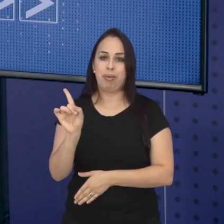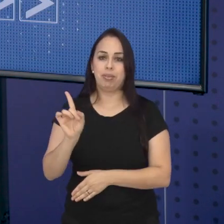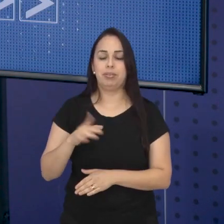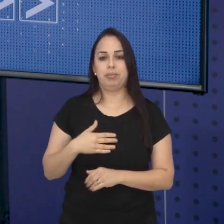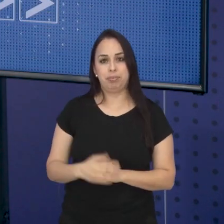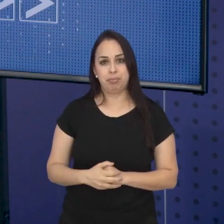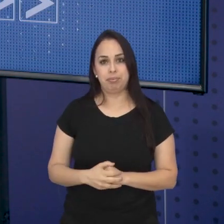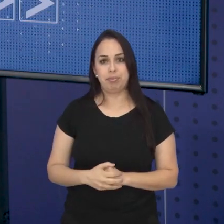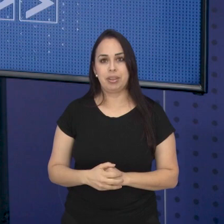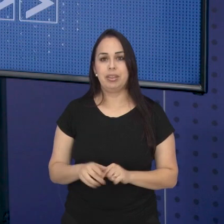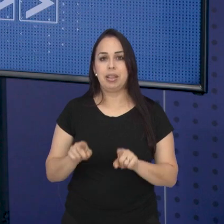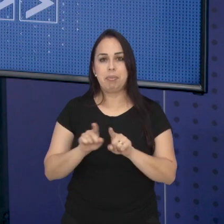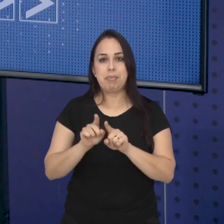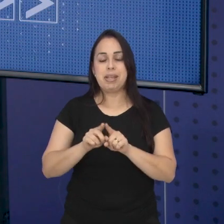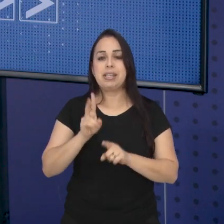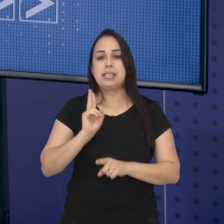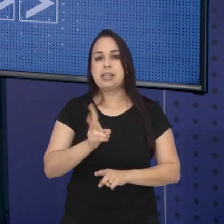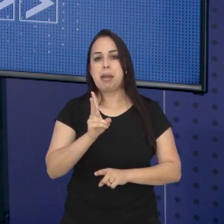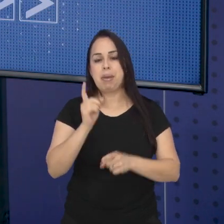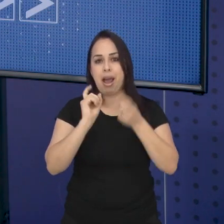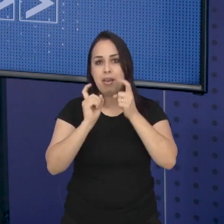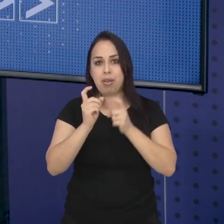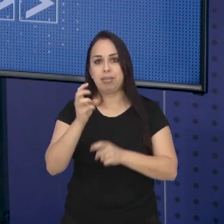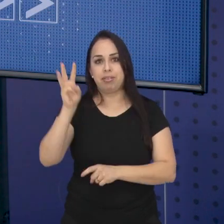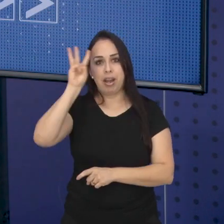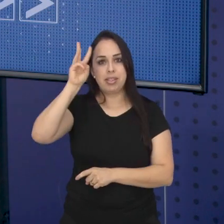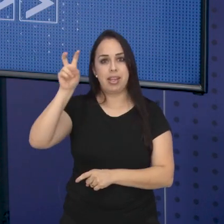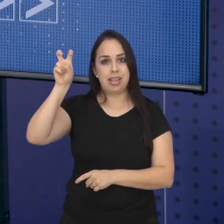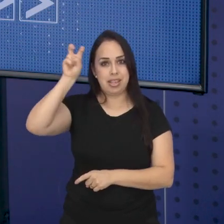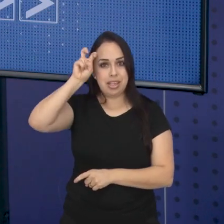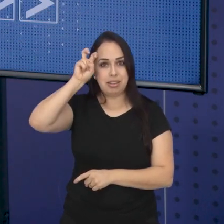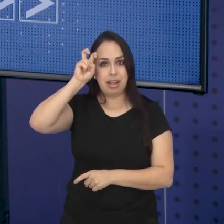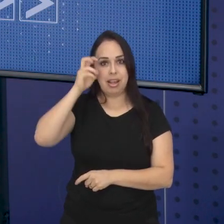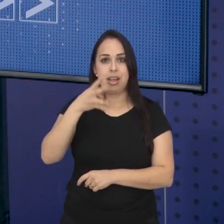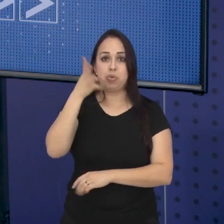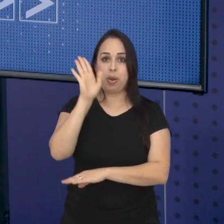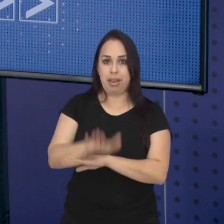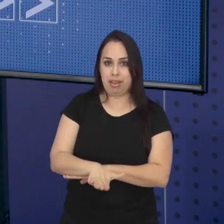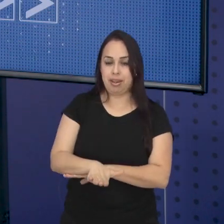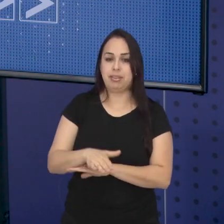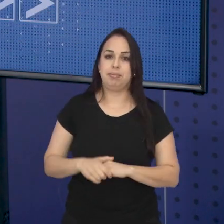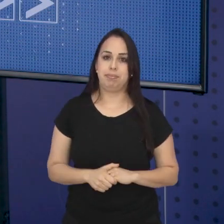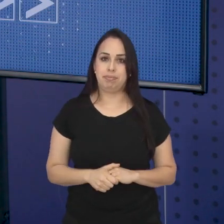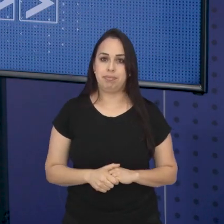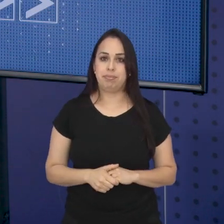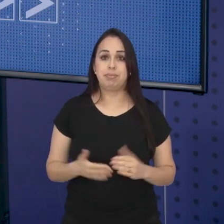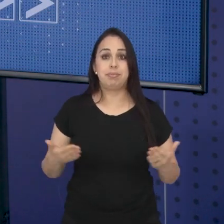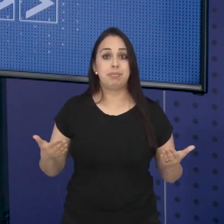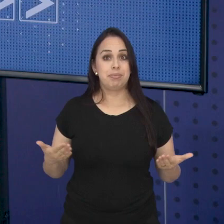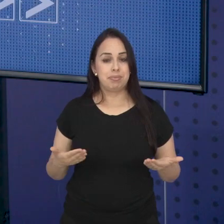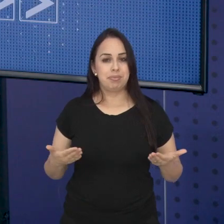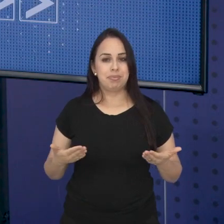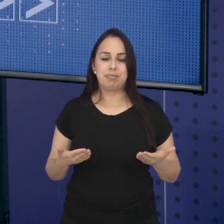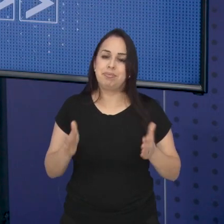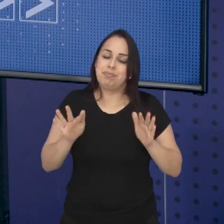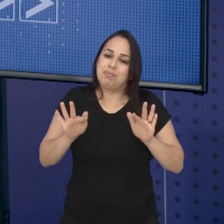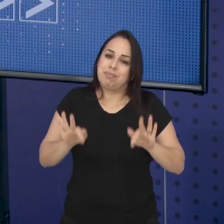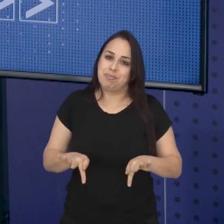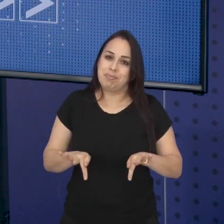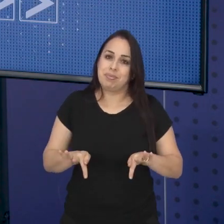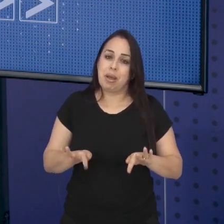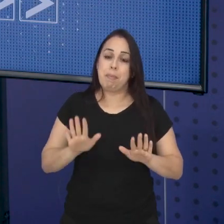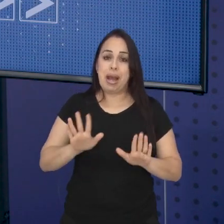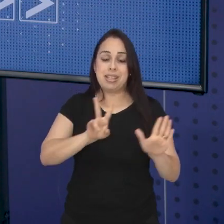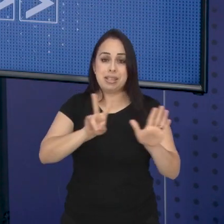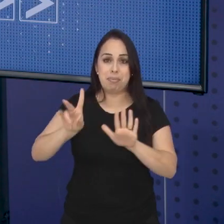sessões para votação acontecem sempre às terças e quintas, às 16 horas, aqui na Câmara Municipal. Agora eu fico